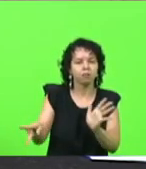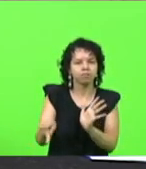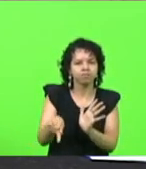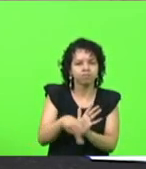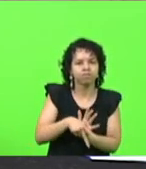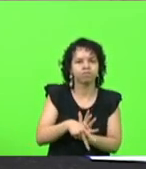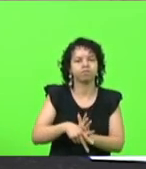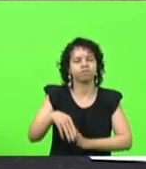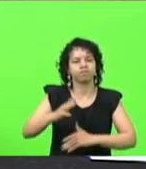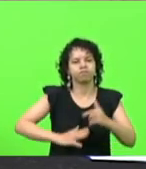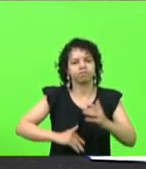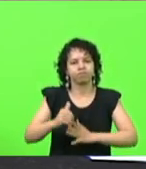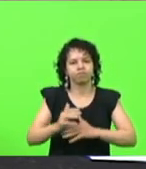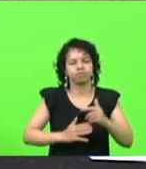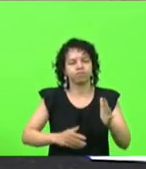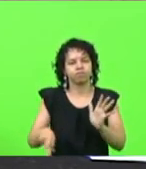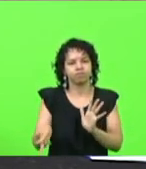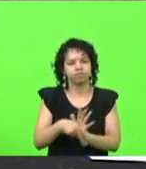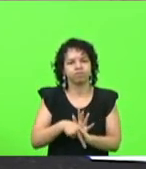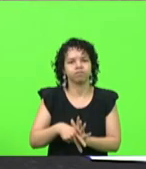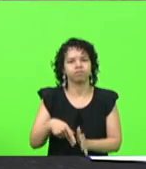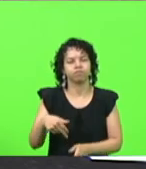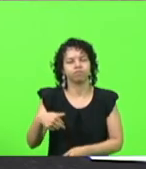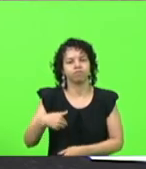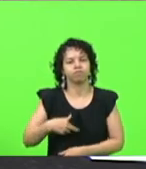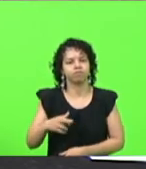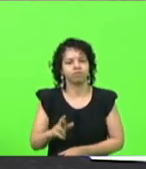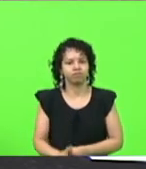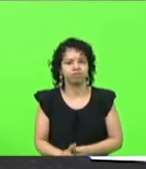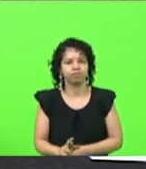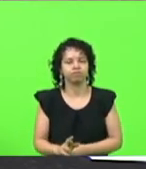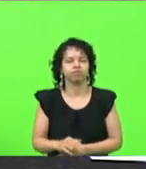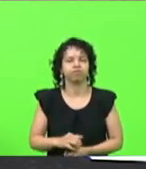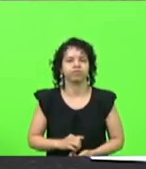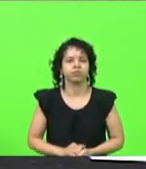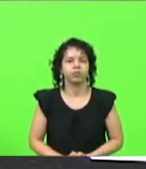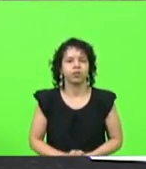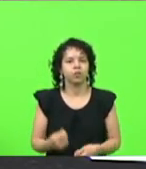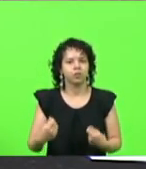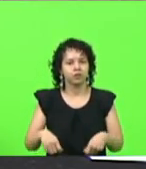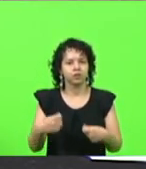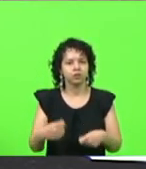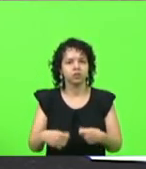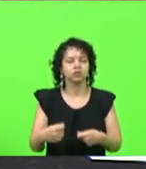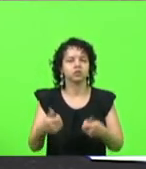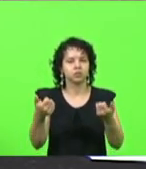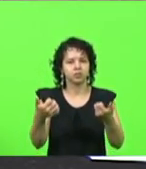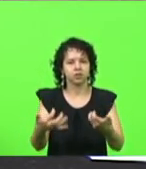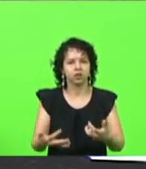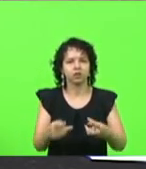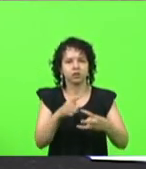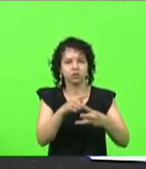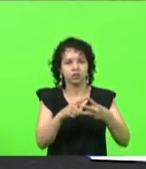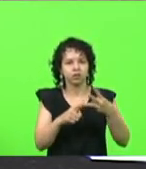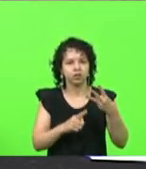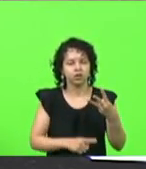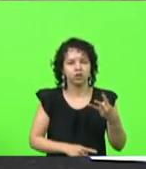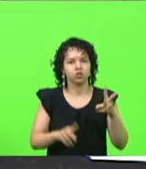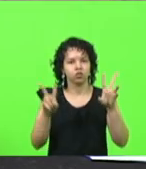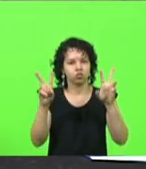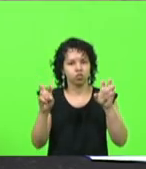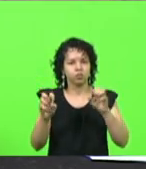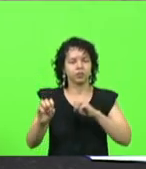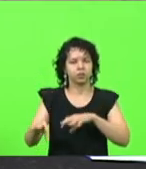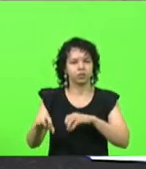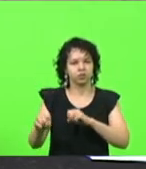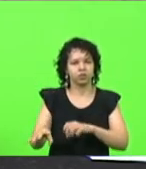terras catarinenses. Eu preciso fazer aqui, senhor presidente, três notas rapidamente em relação à educação. Uma positiva e duas